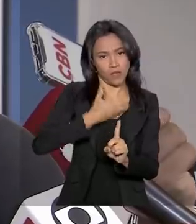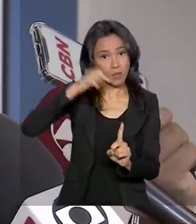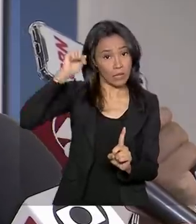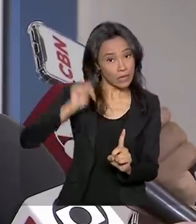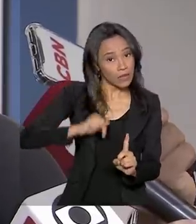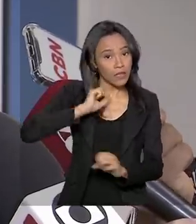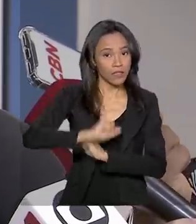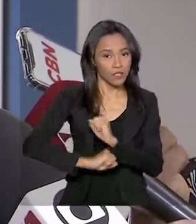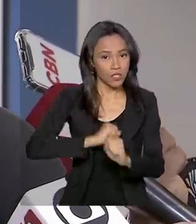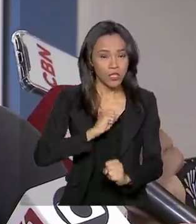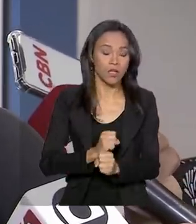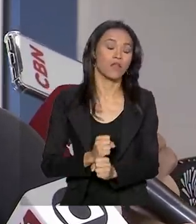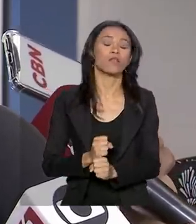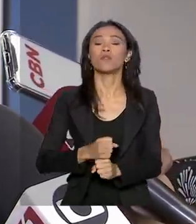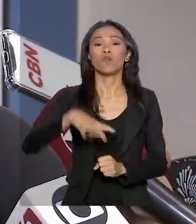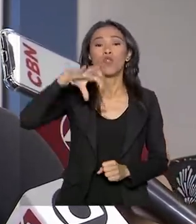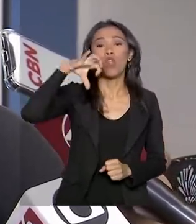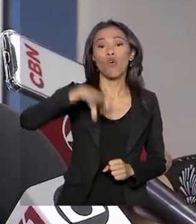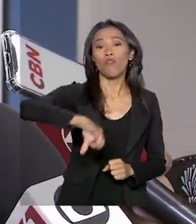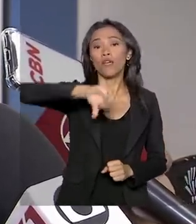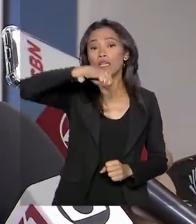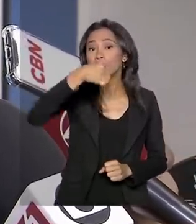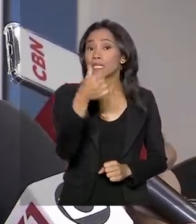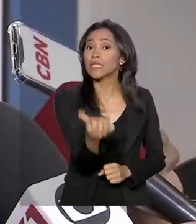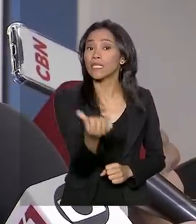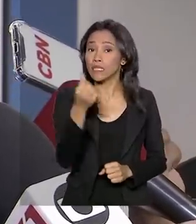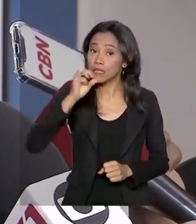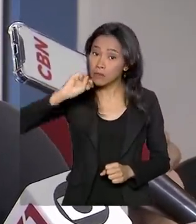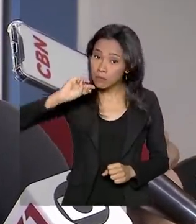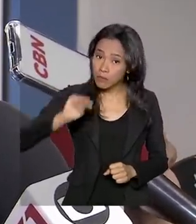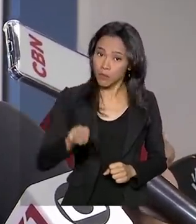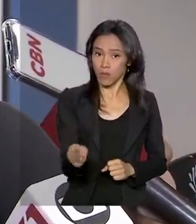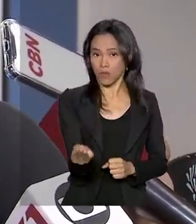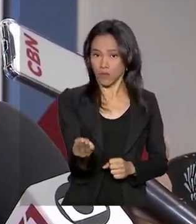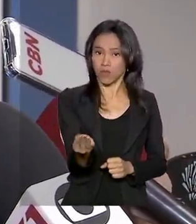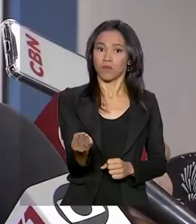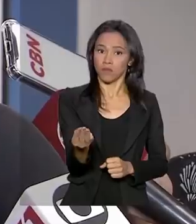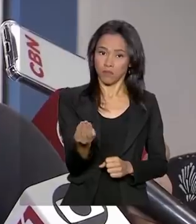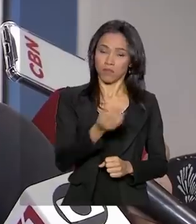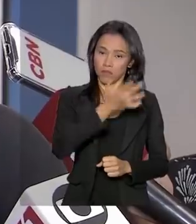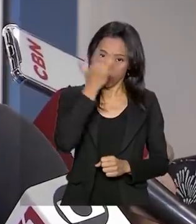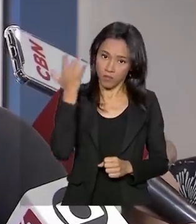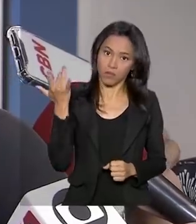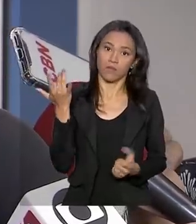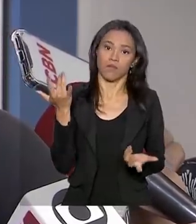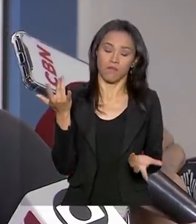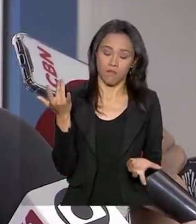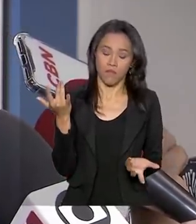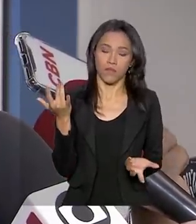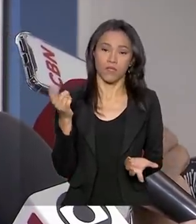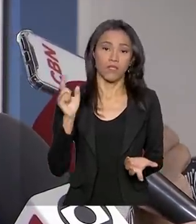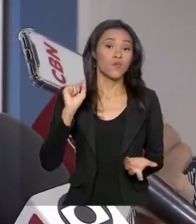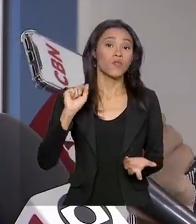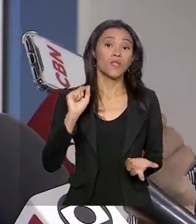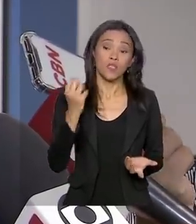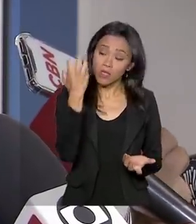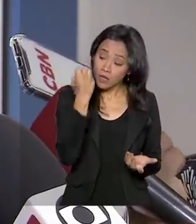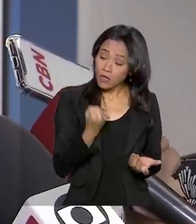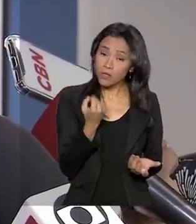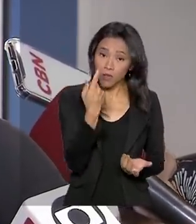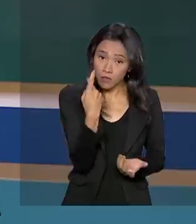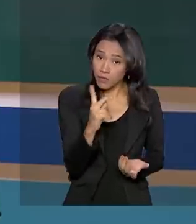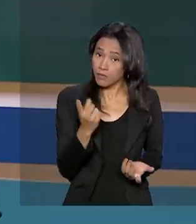os 96 milhões de brasileiros com a possibilidade de receber o seu